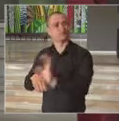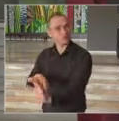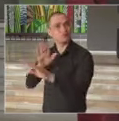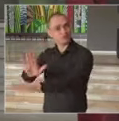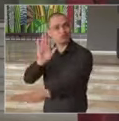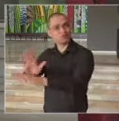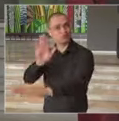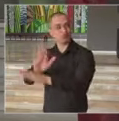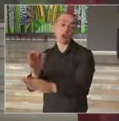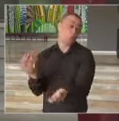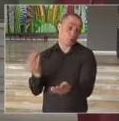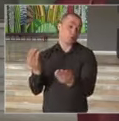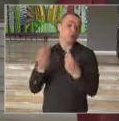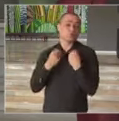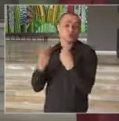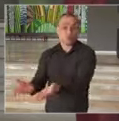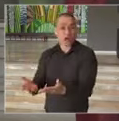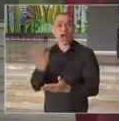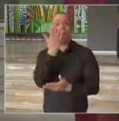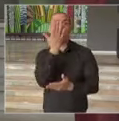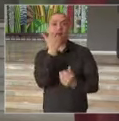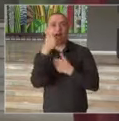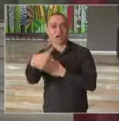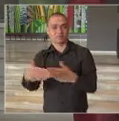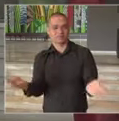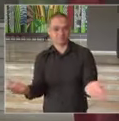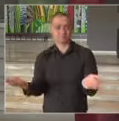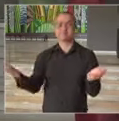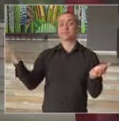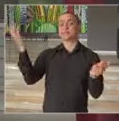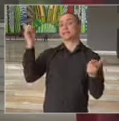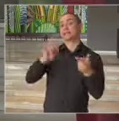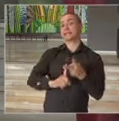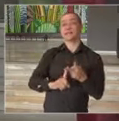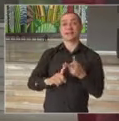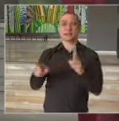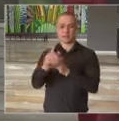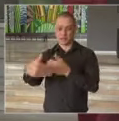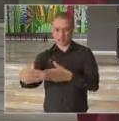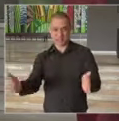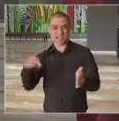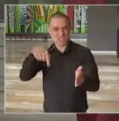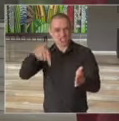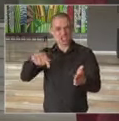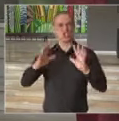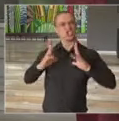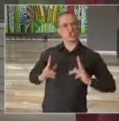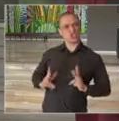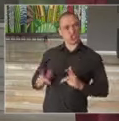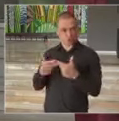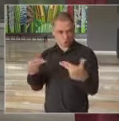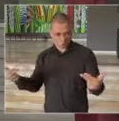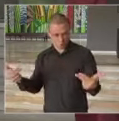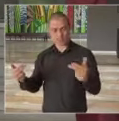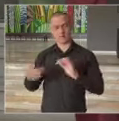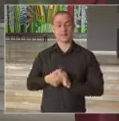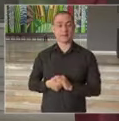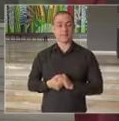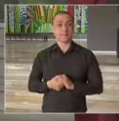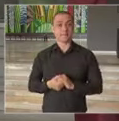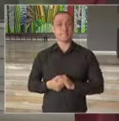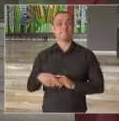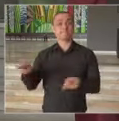através da doação de cestas do Alimento Solidário às cestas de produtos de higiene e limpeza,